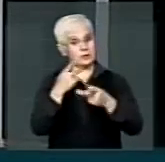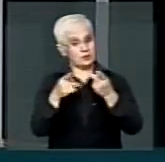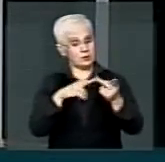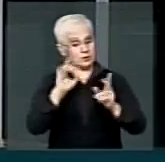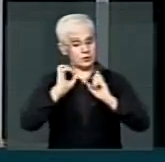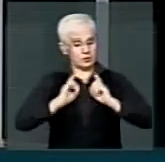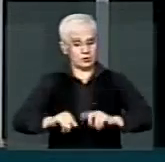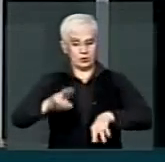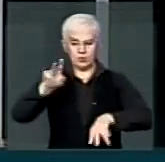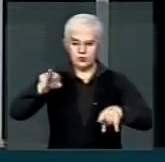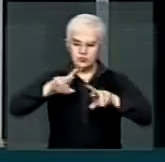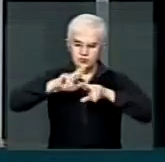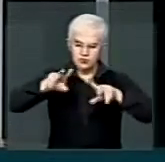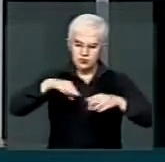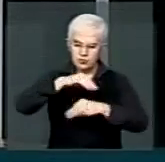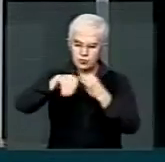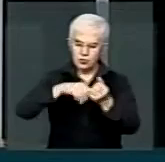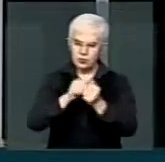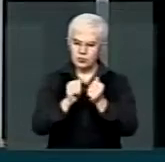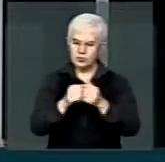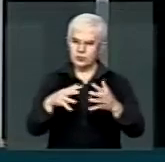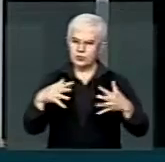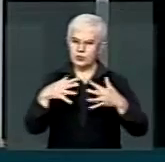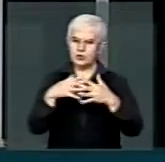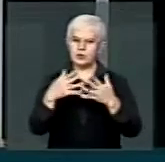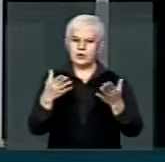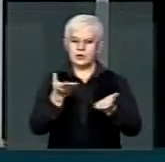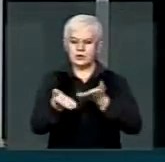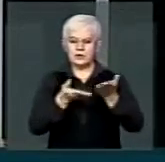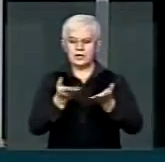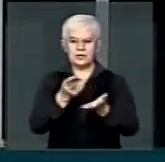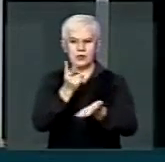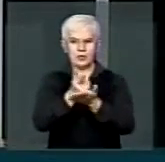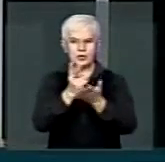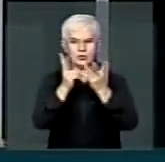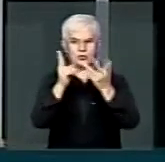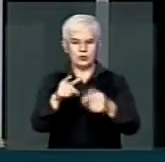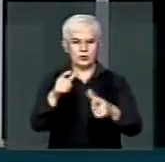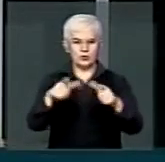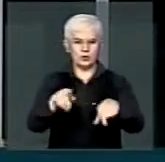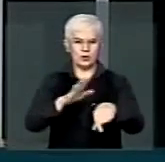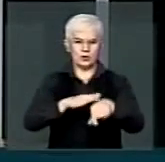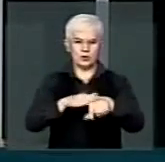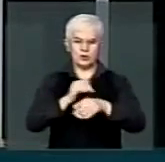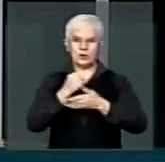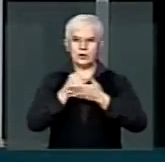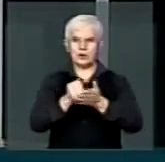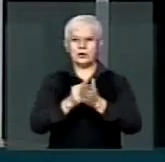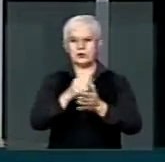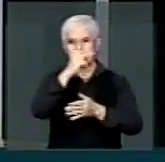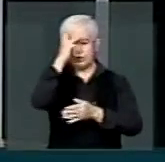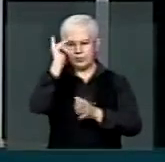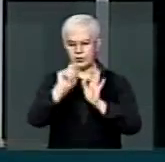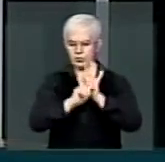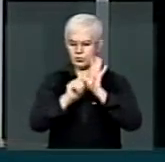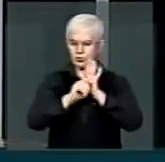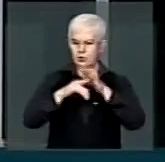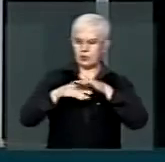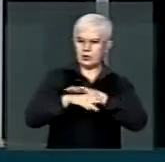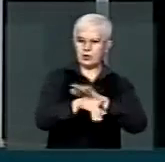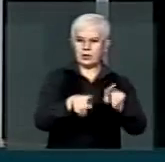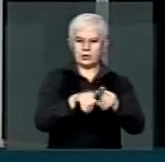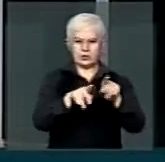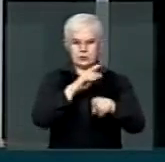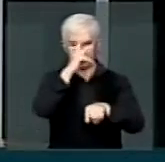múltipla e complexa, seu tratamento não poderia ocorrer no mesmo espaço de assistência a dependentes químicos e